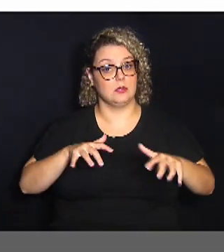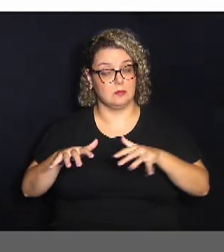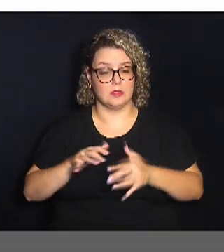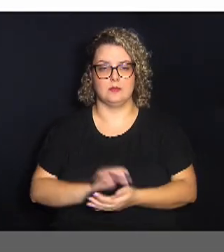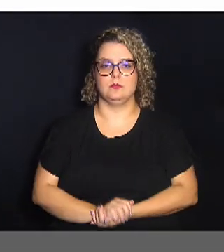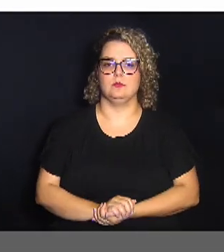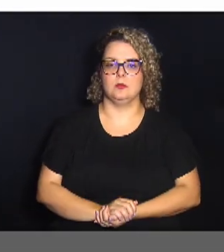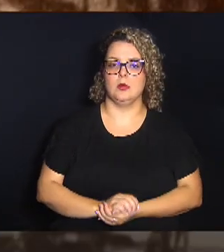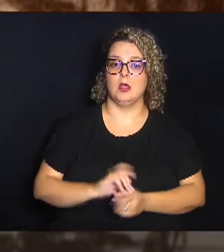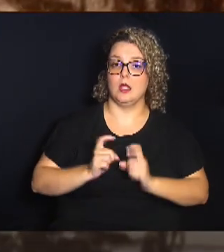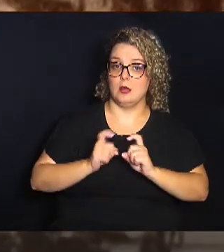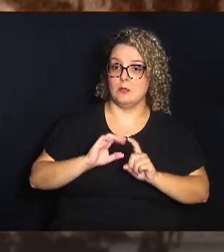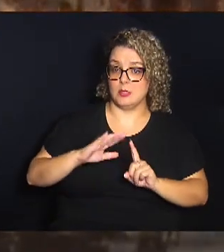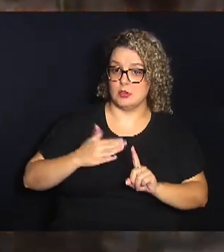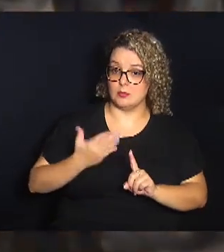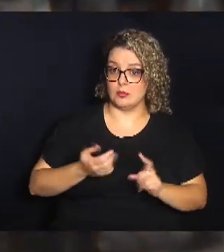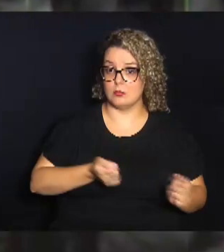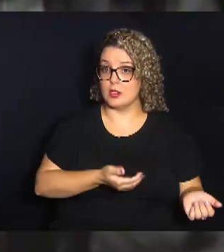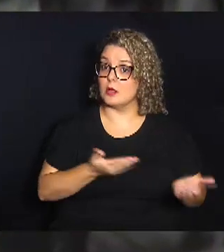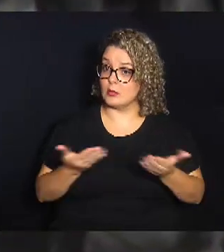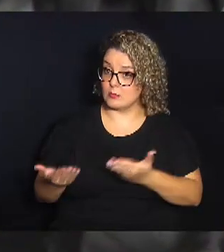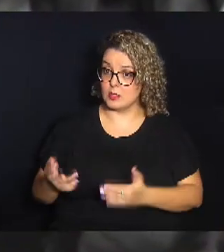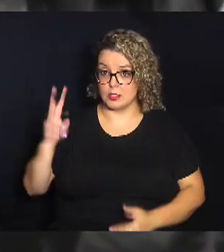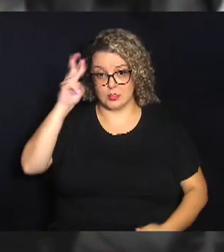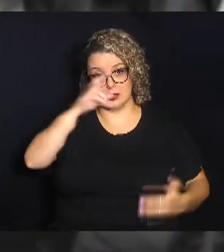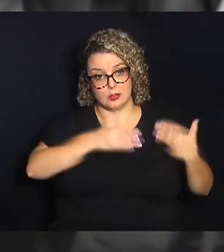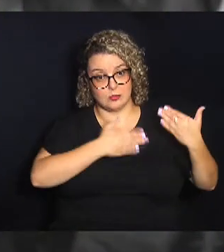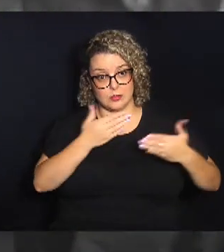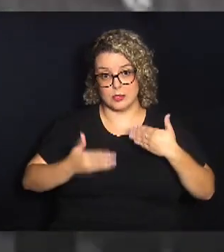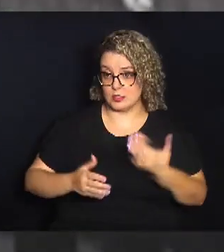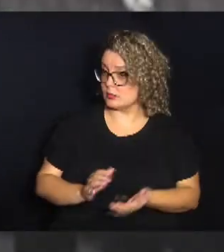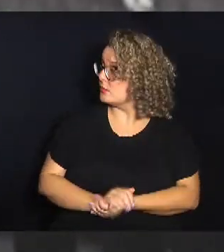cerimônia começou com uma apresentação sobre a história do sindicato.